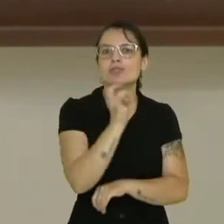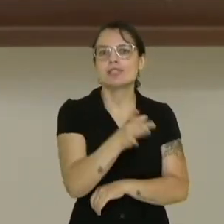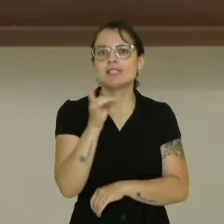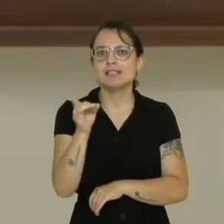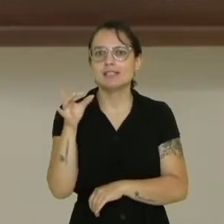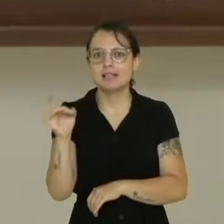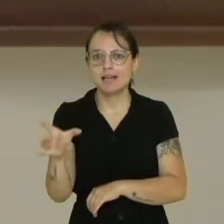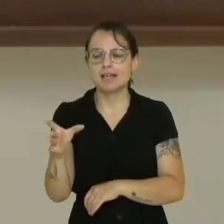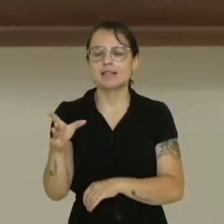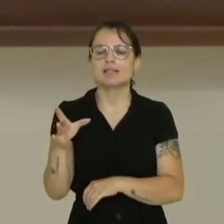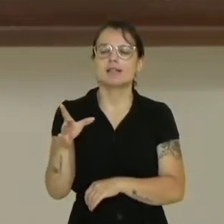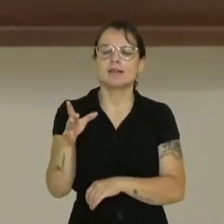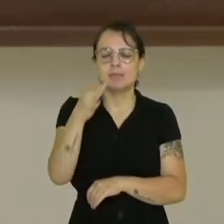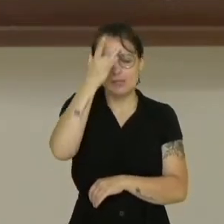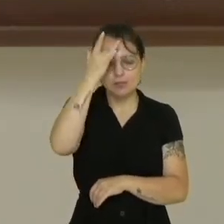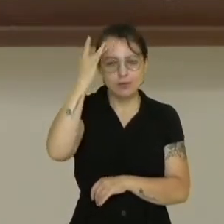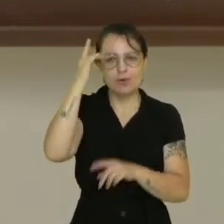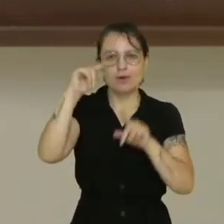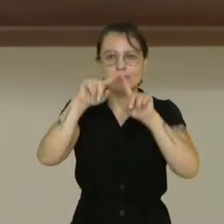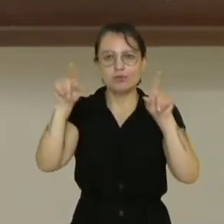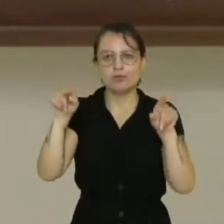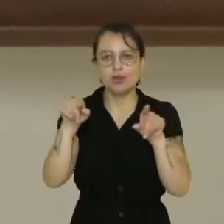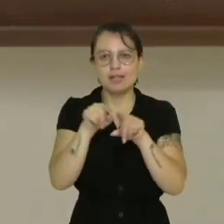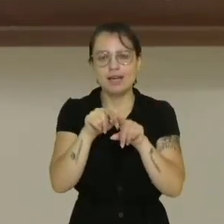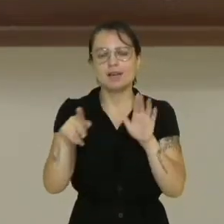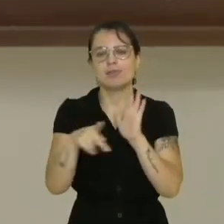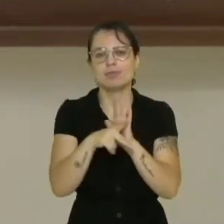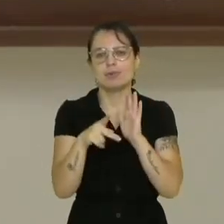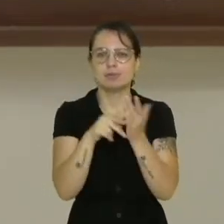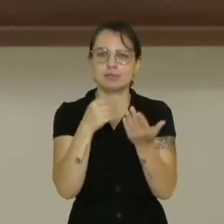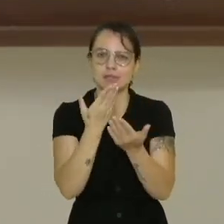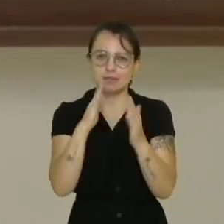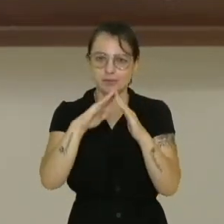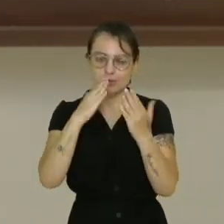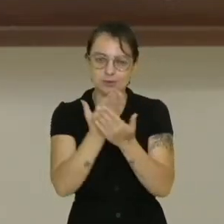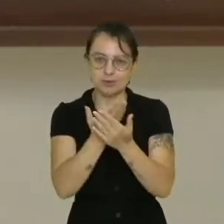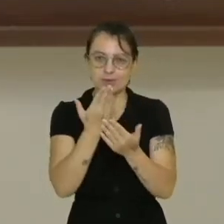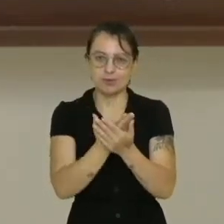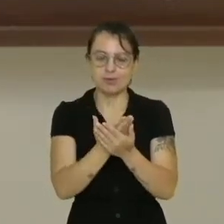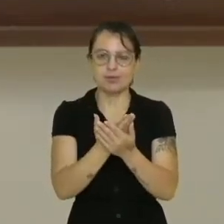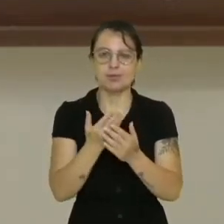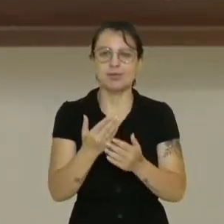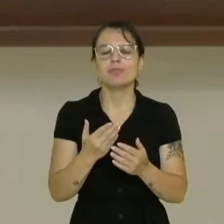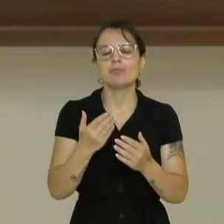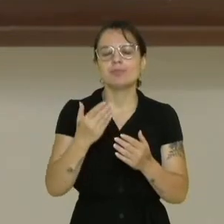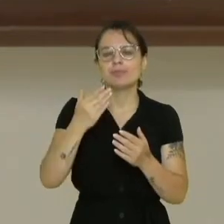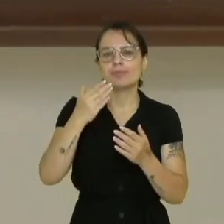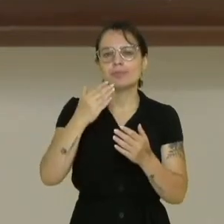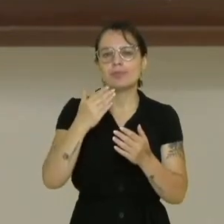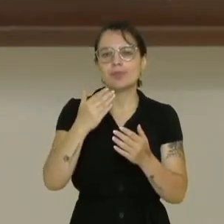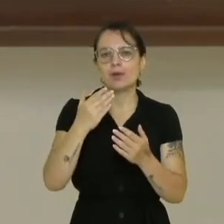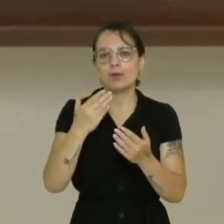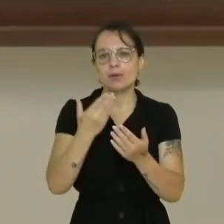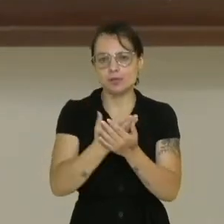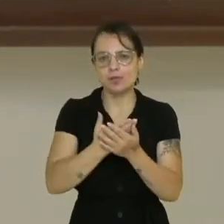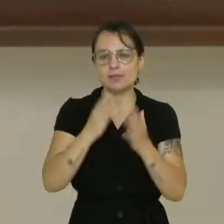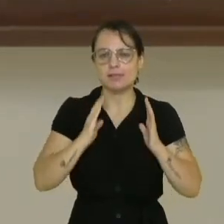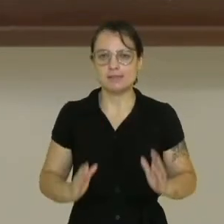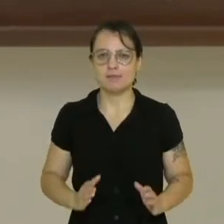cívico-militar, dos colégios em geral. Bora lá, embarque nessa aventura, eu vou apresentar para vocês o primeiro slide.